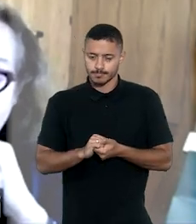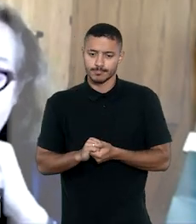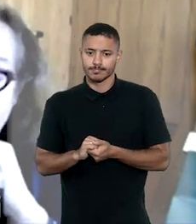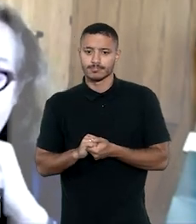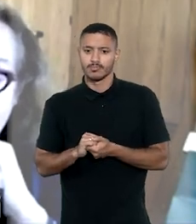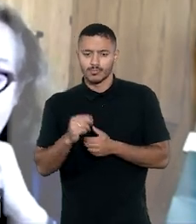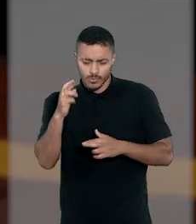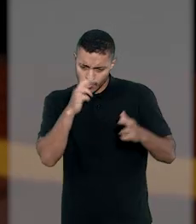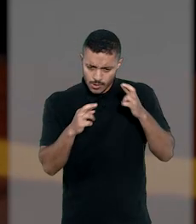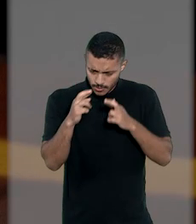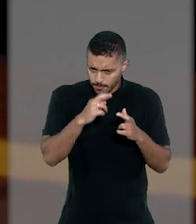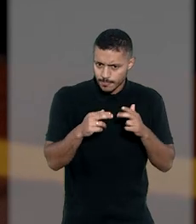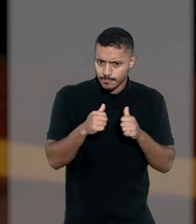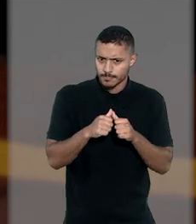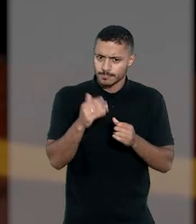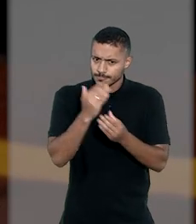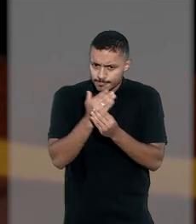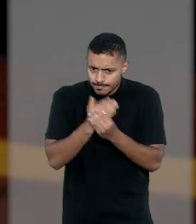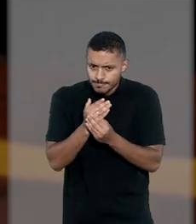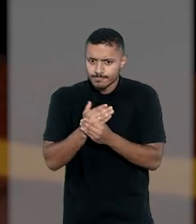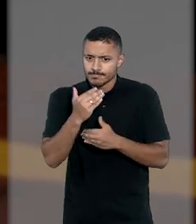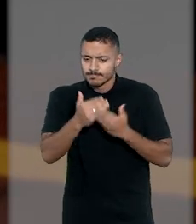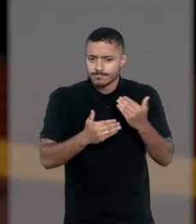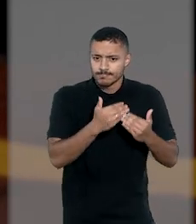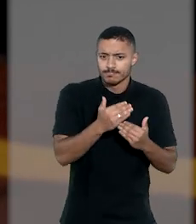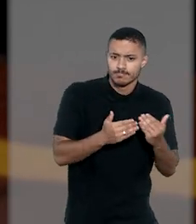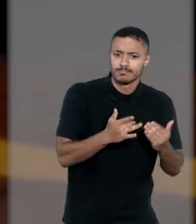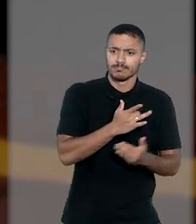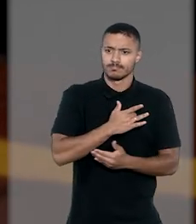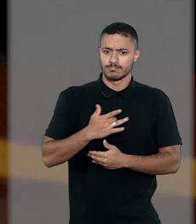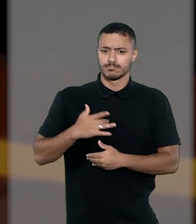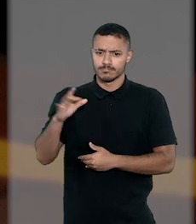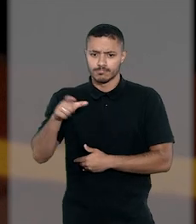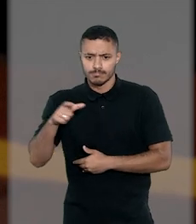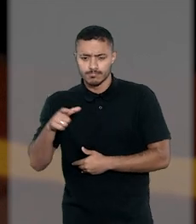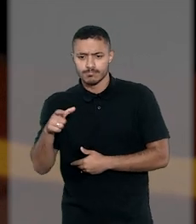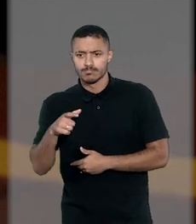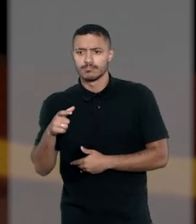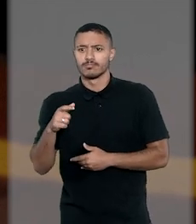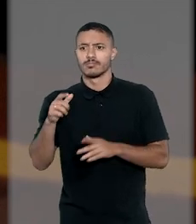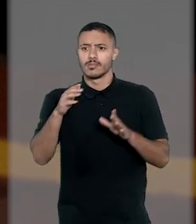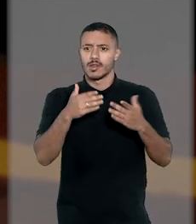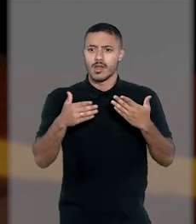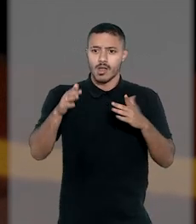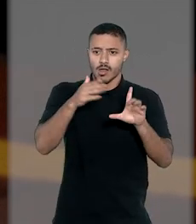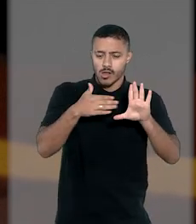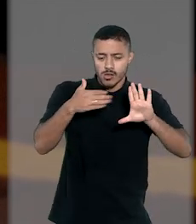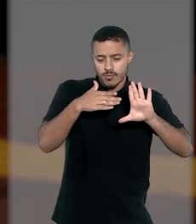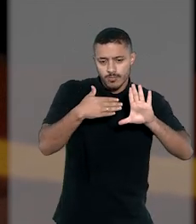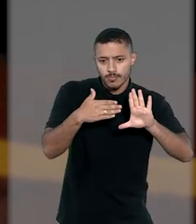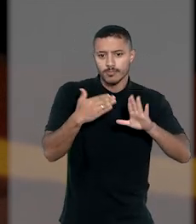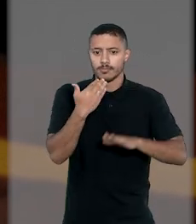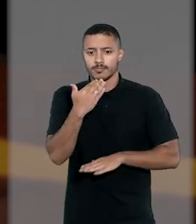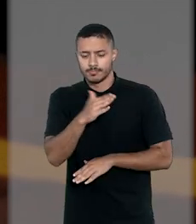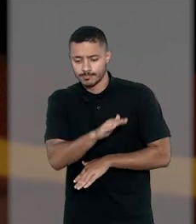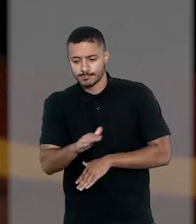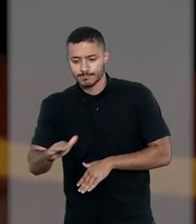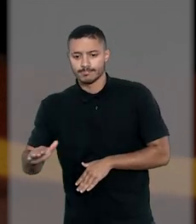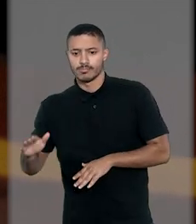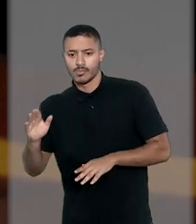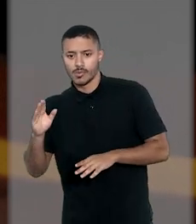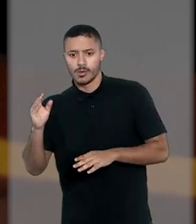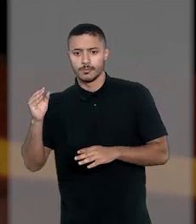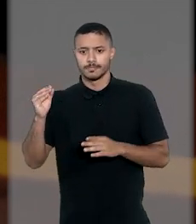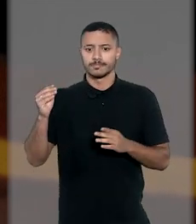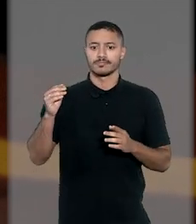ser o valor da causa. O caso analisado envolve uma ação movida contra uma operadora de saúde para o fornecimento de home care a uma criança. Foi pedido